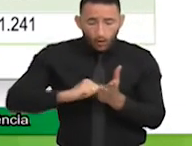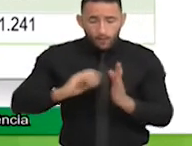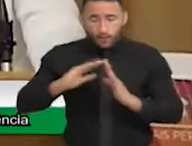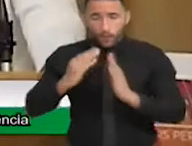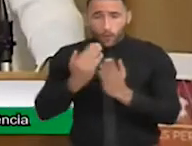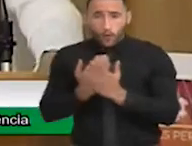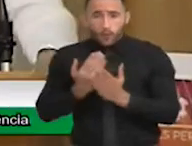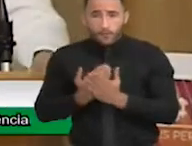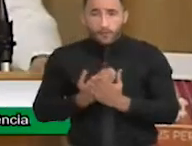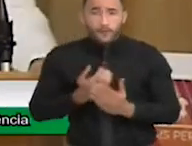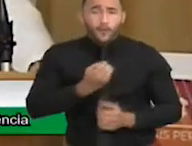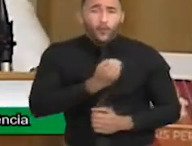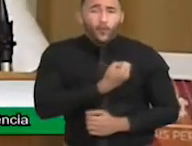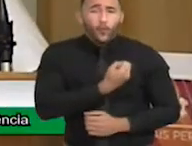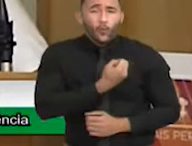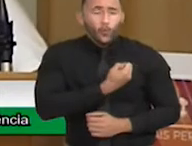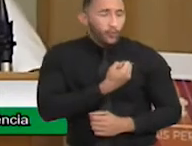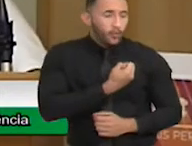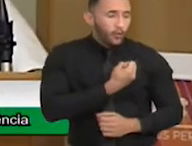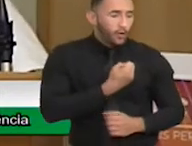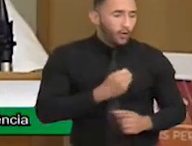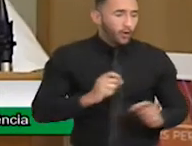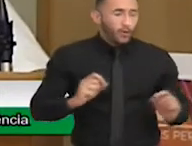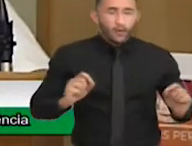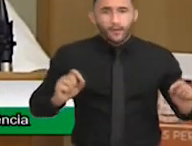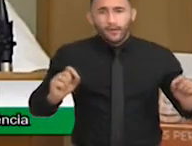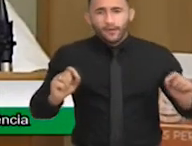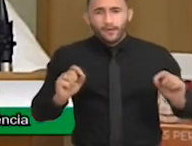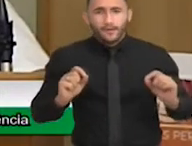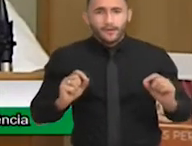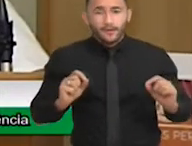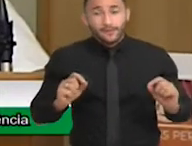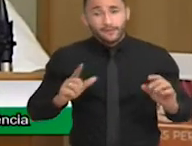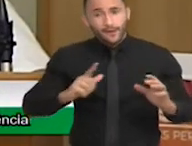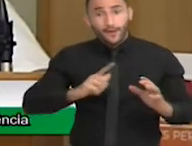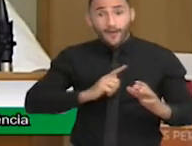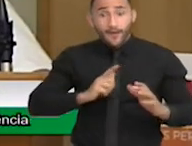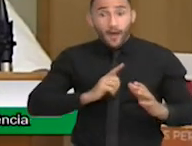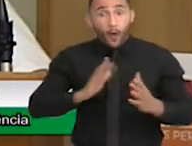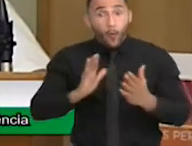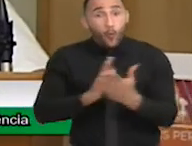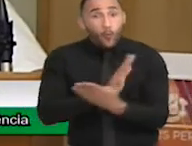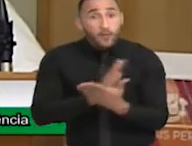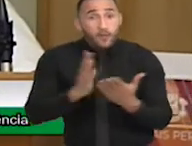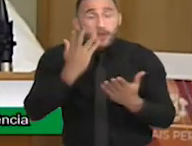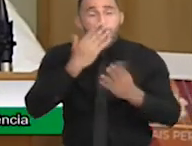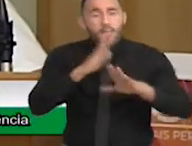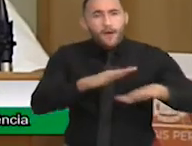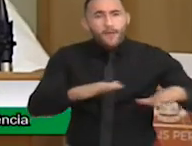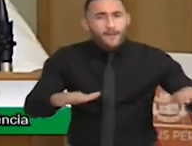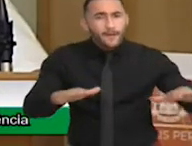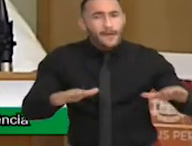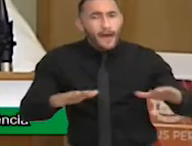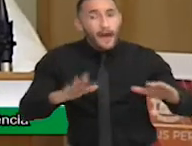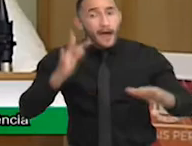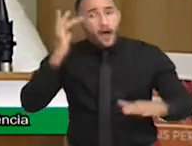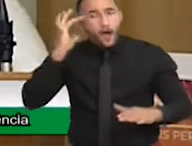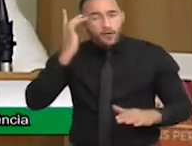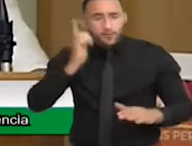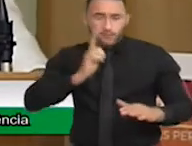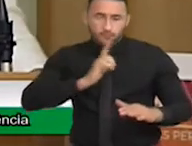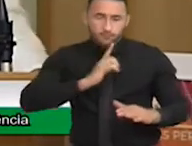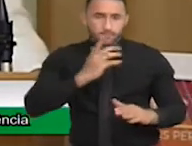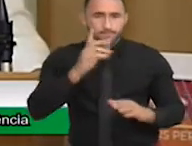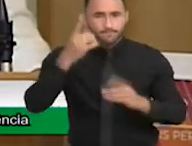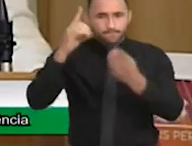deficiência. Esse número não é real, porque a gente tem muitas crianças com hipótese de deficiência. Essas são as crianças